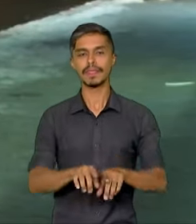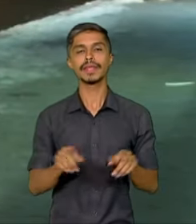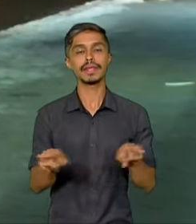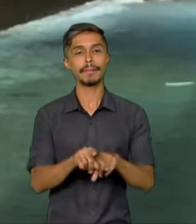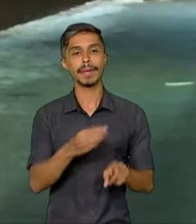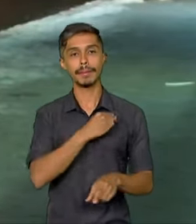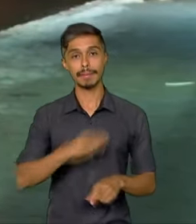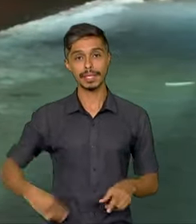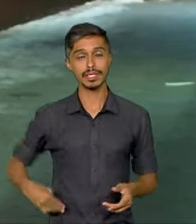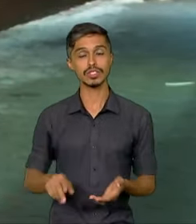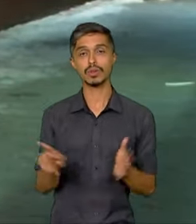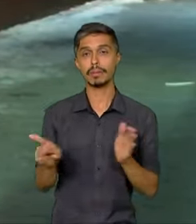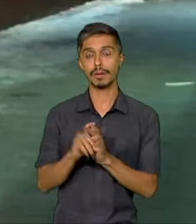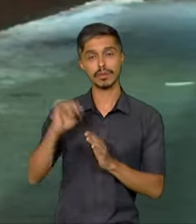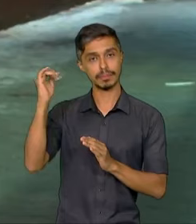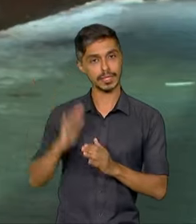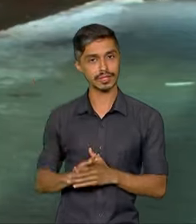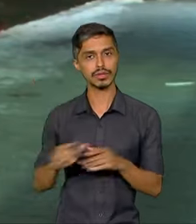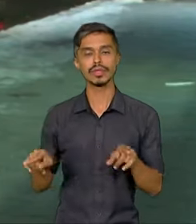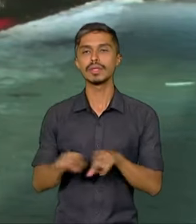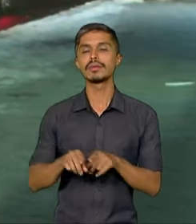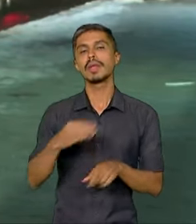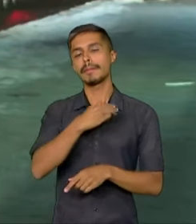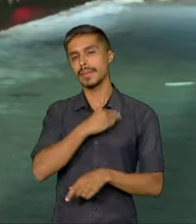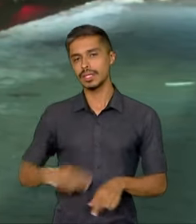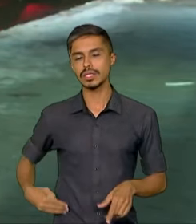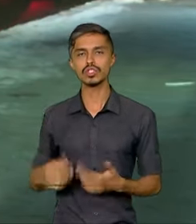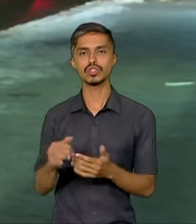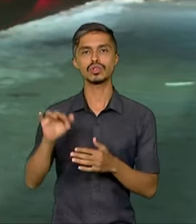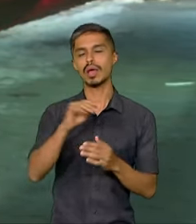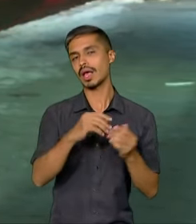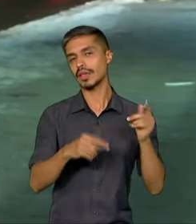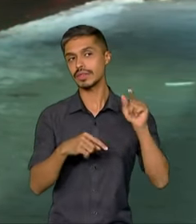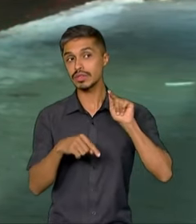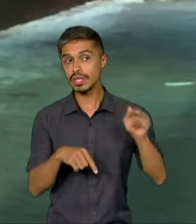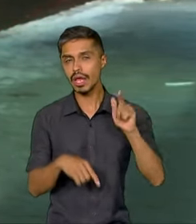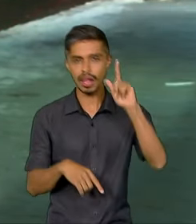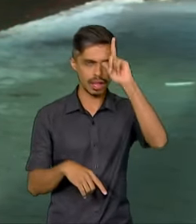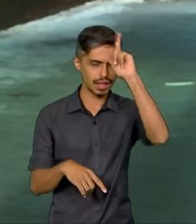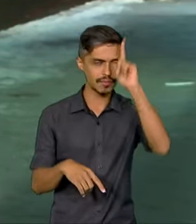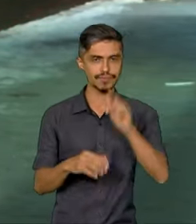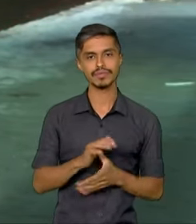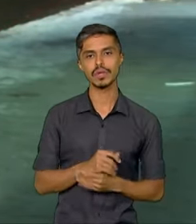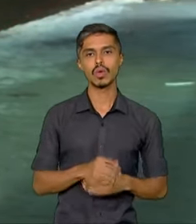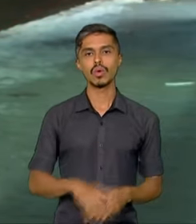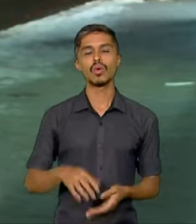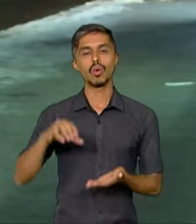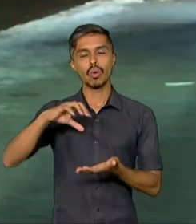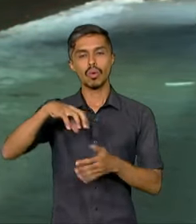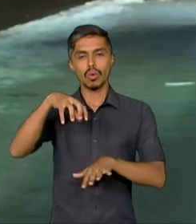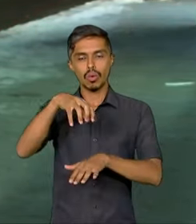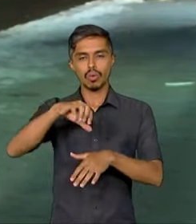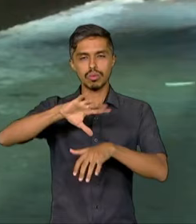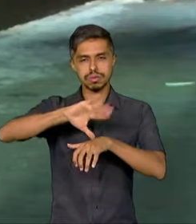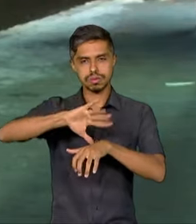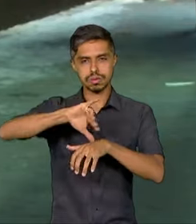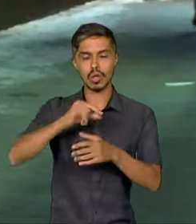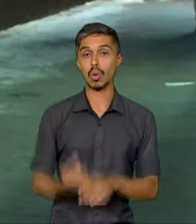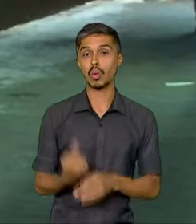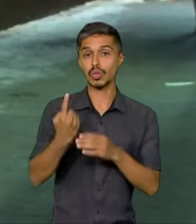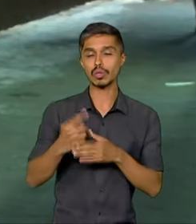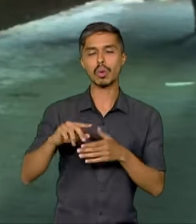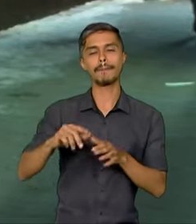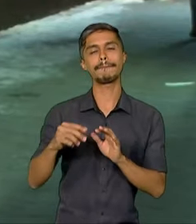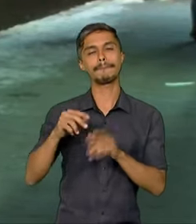ministros de Estado brasileiros e ministros federais alemães. Segundo o Itamaraty, o único país da América